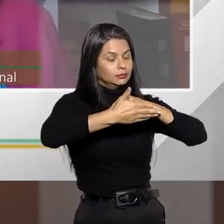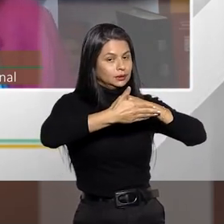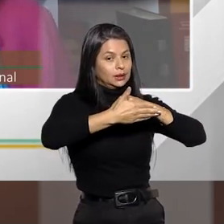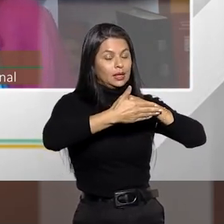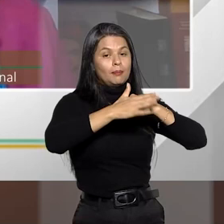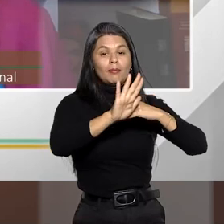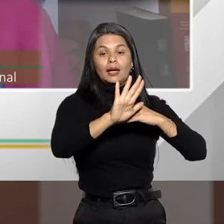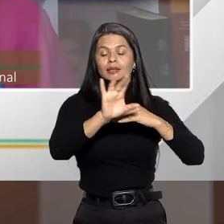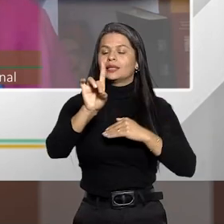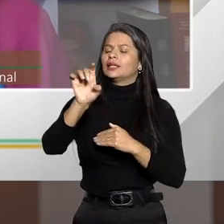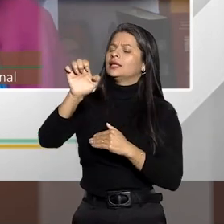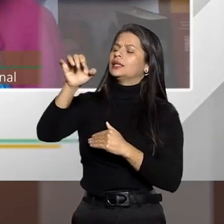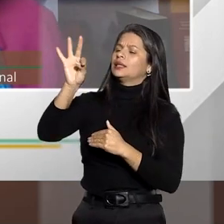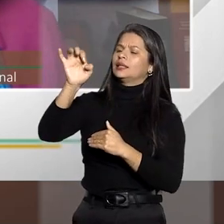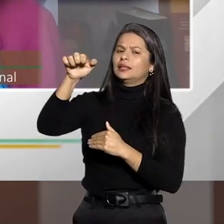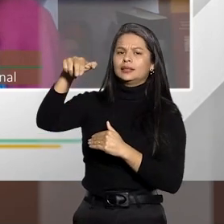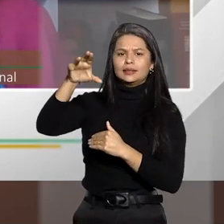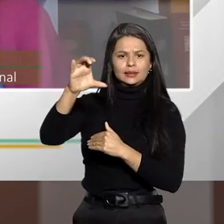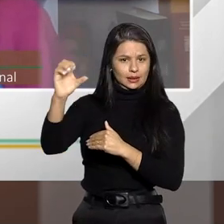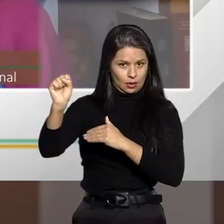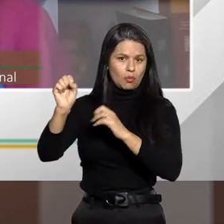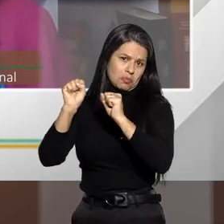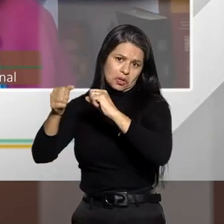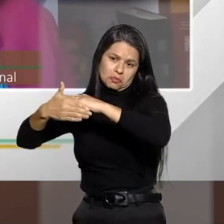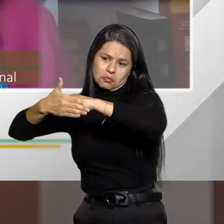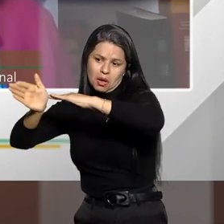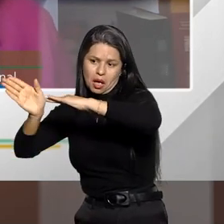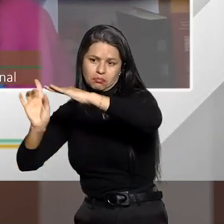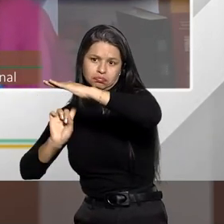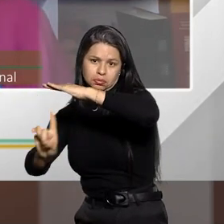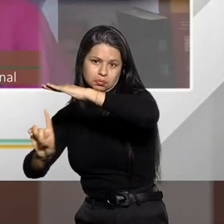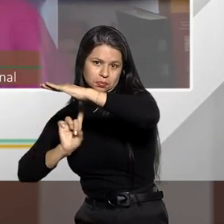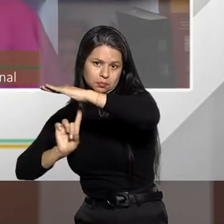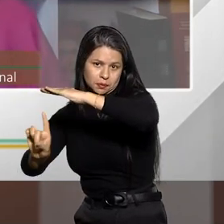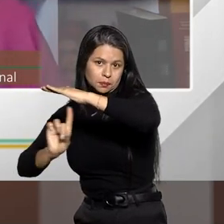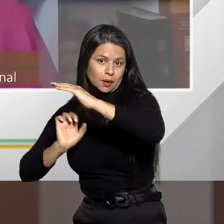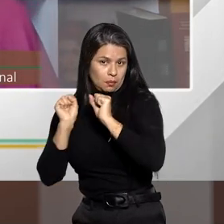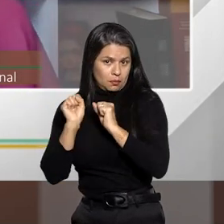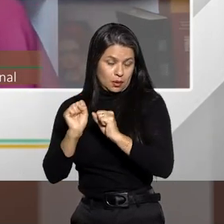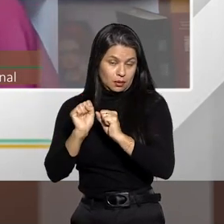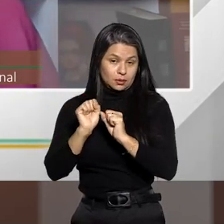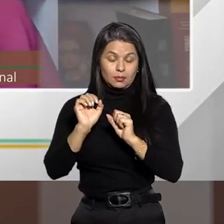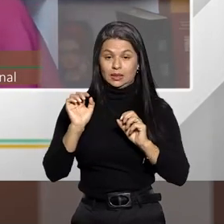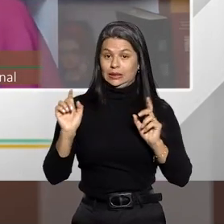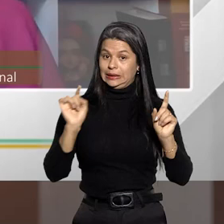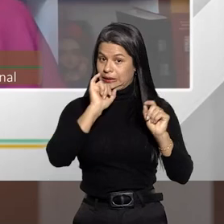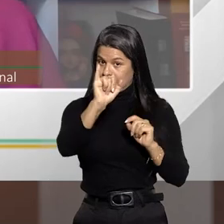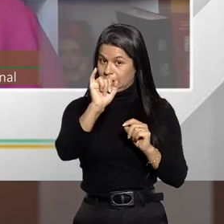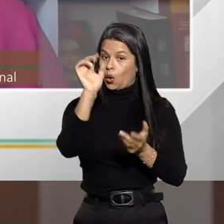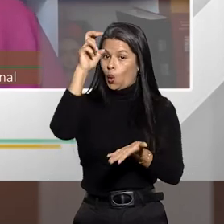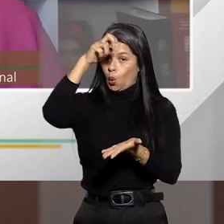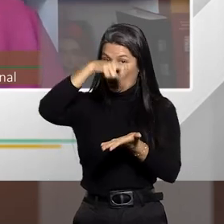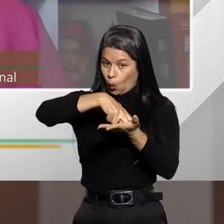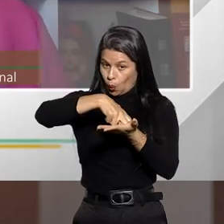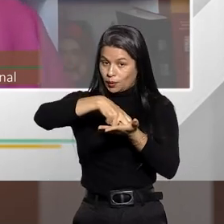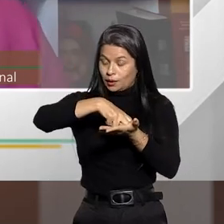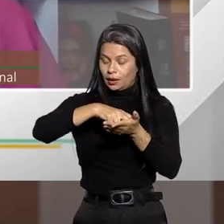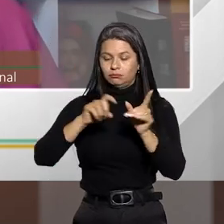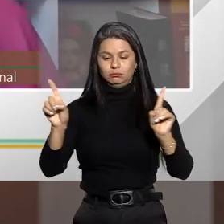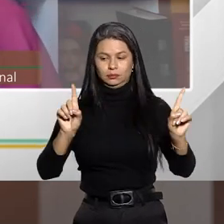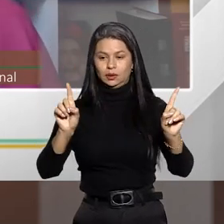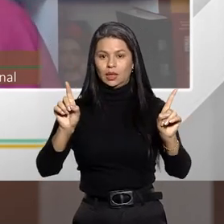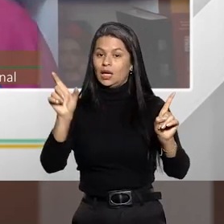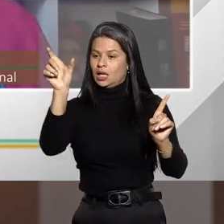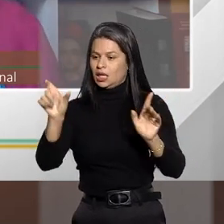admite semiaberto e aberto. Então, se o indivíduo é condenado por crimes distintos, com penas, obviamente,